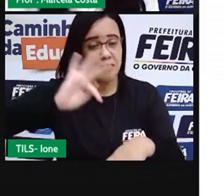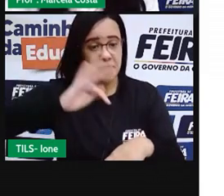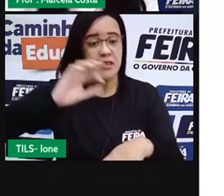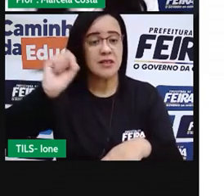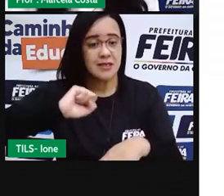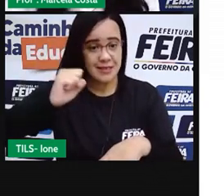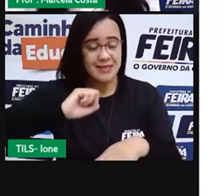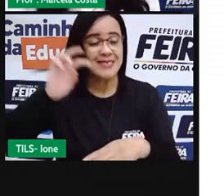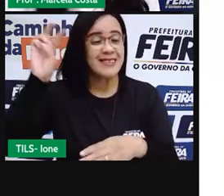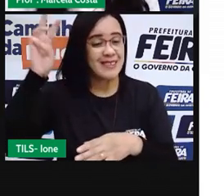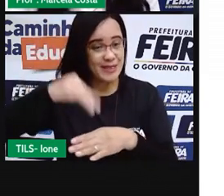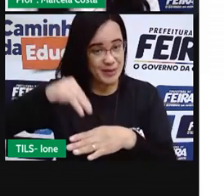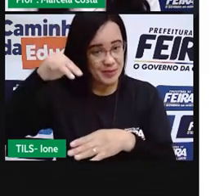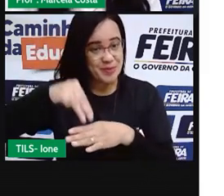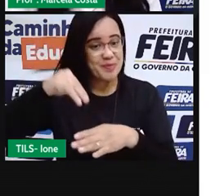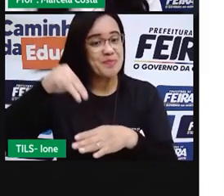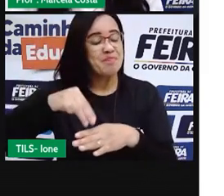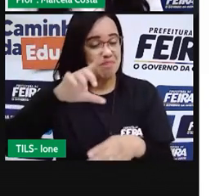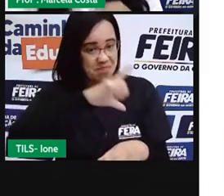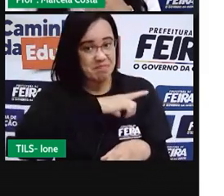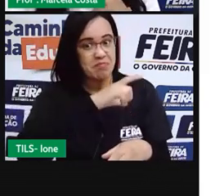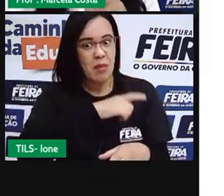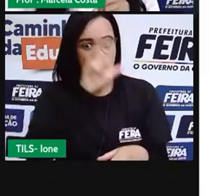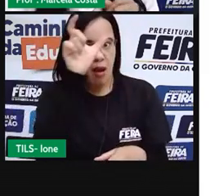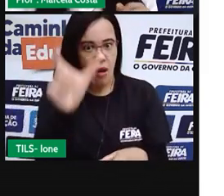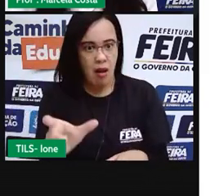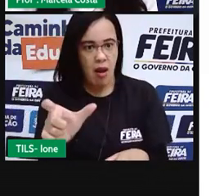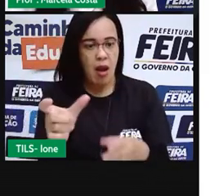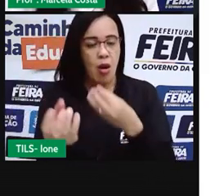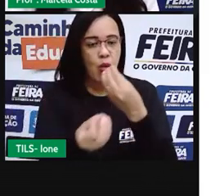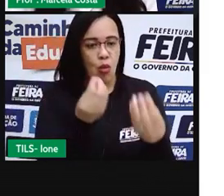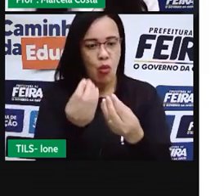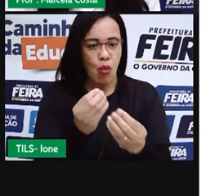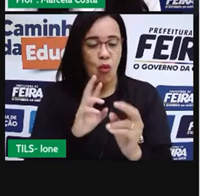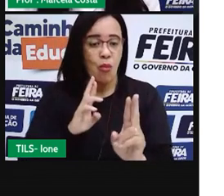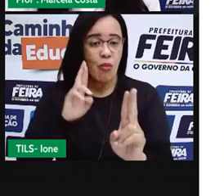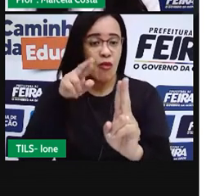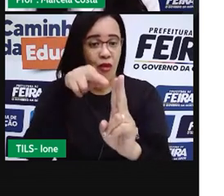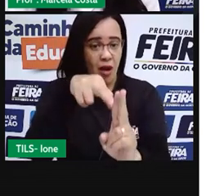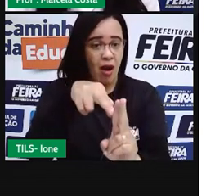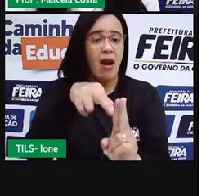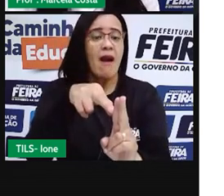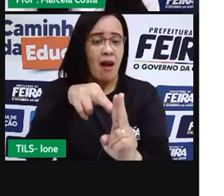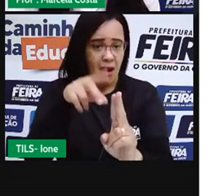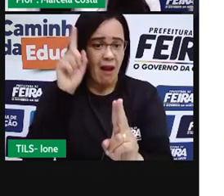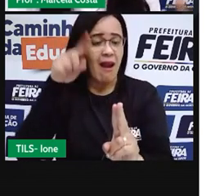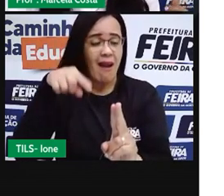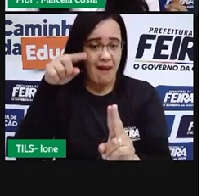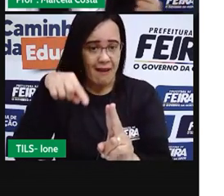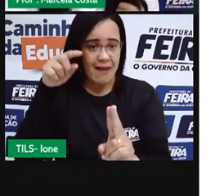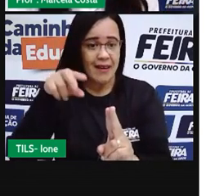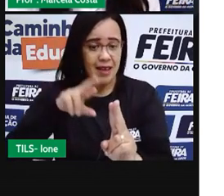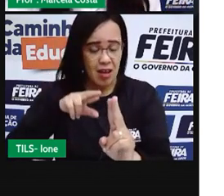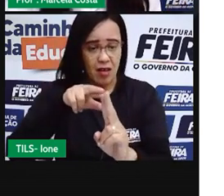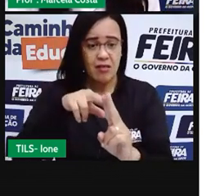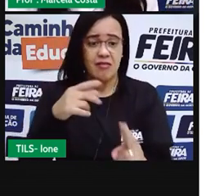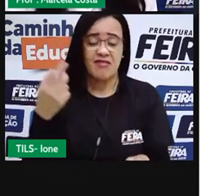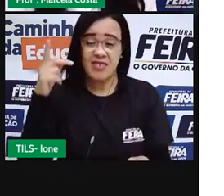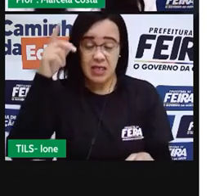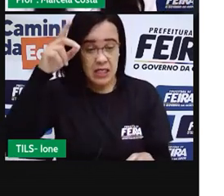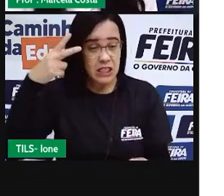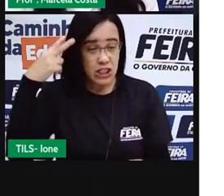histórica que ela foi iniciada em sua construção lá no século